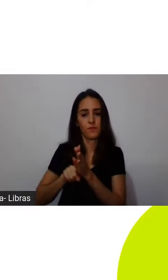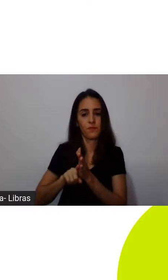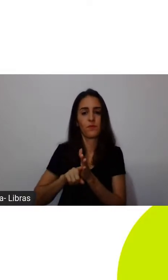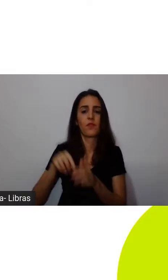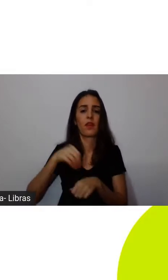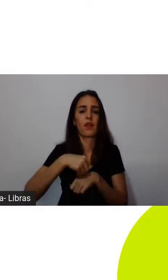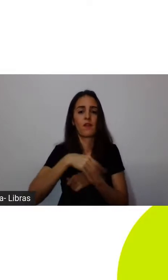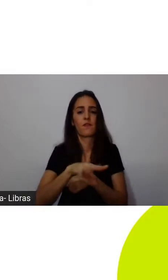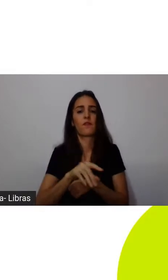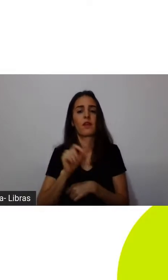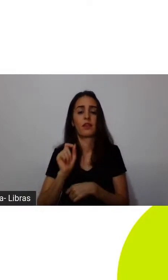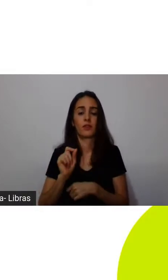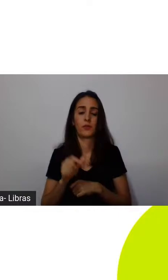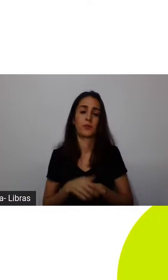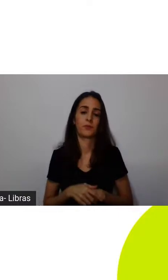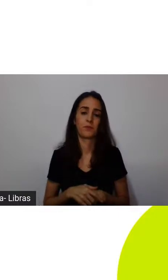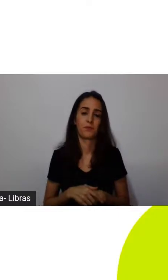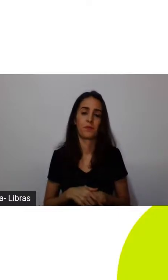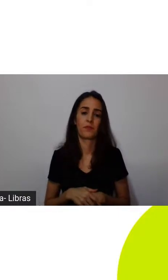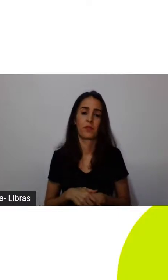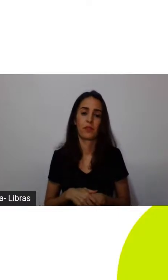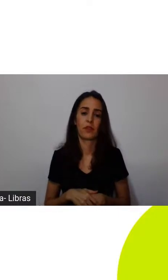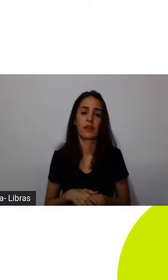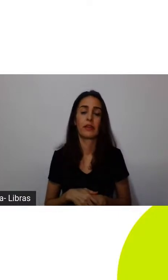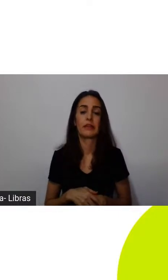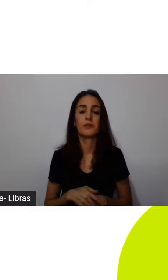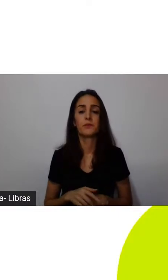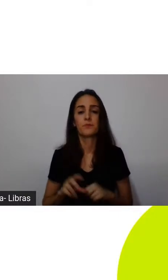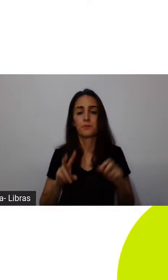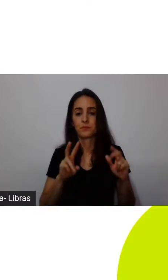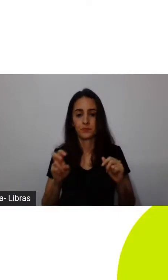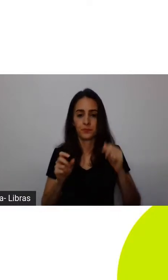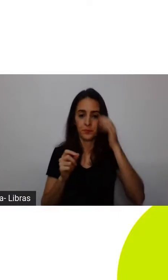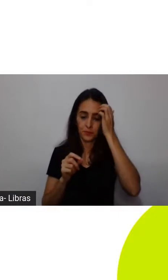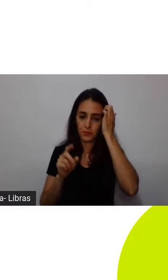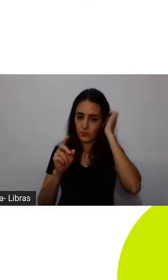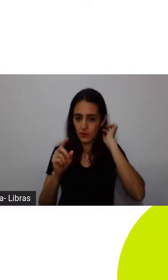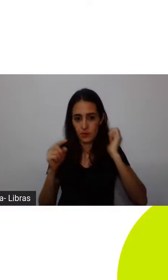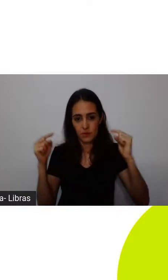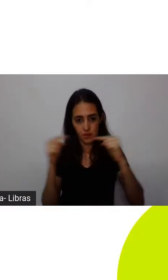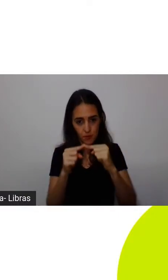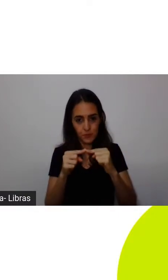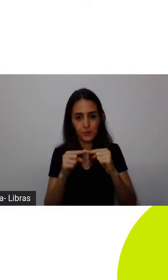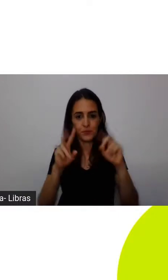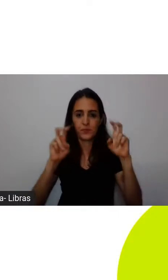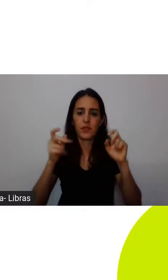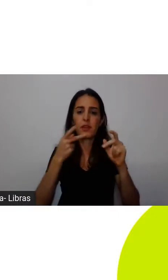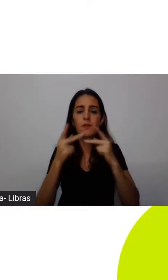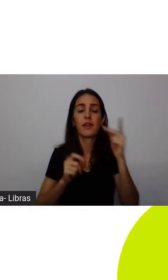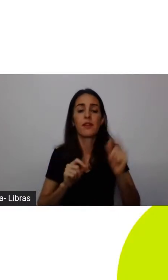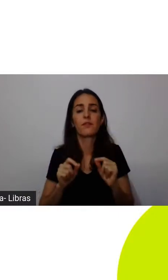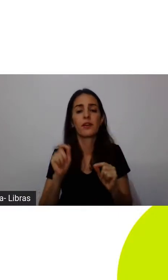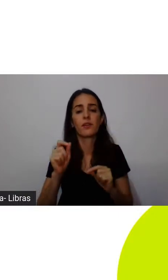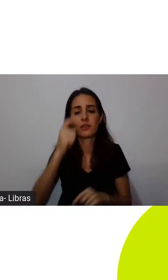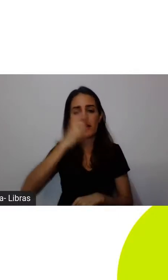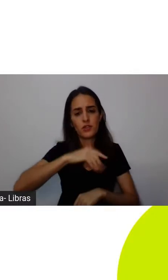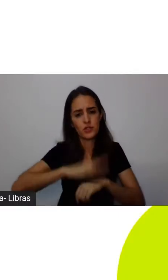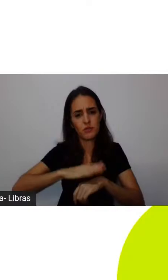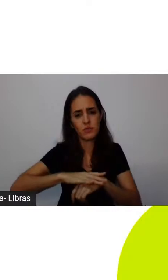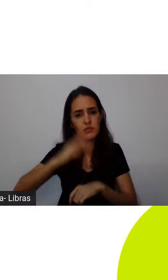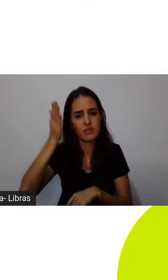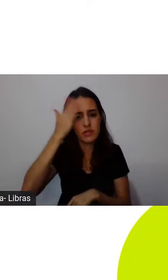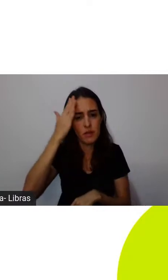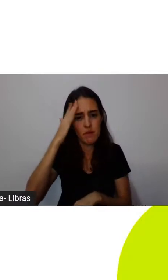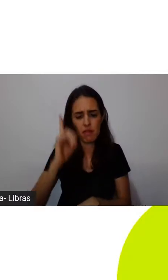Talk que é muito interessante, né, sobre isso, que ele fala que, assim, a gente precisa se dar conta que o ter